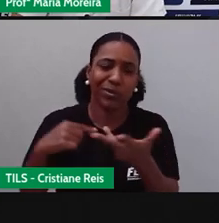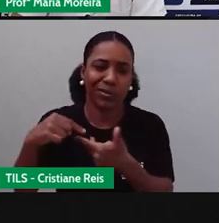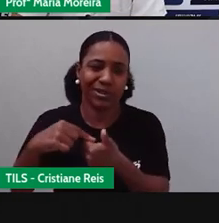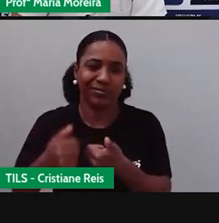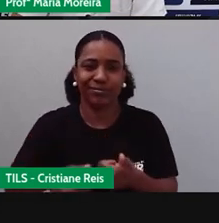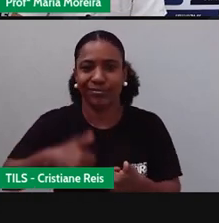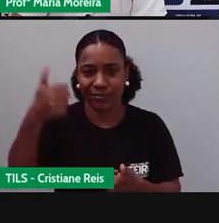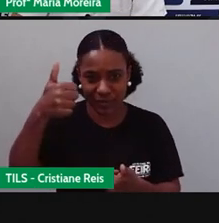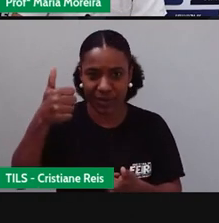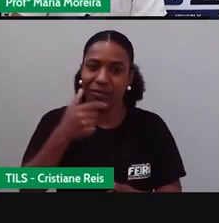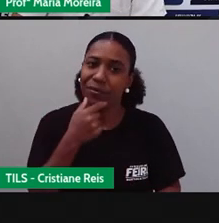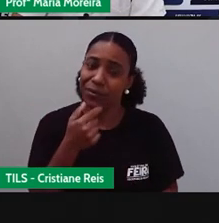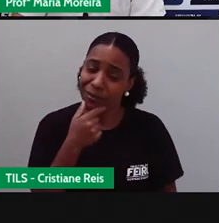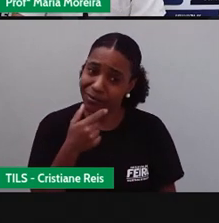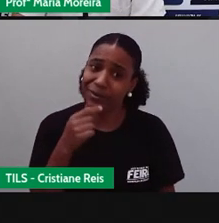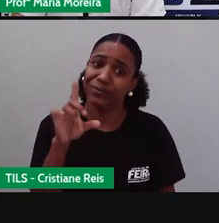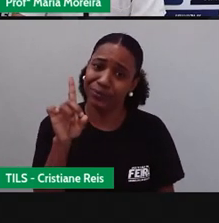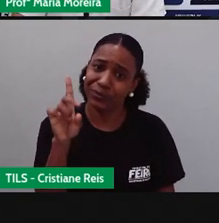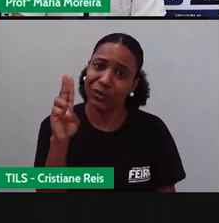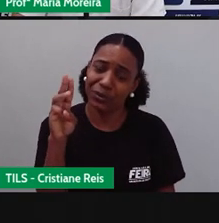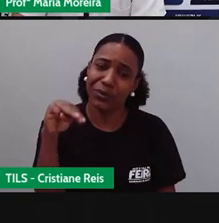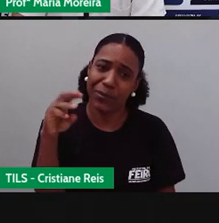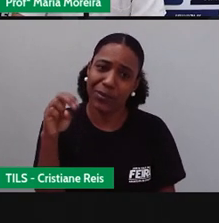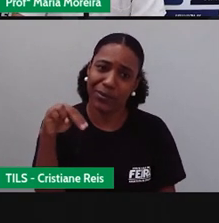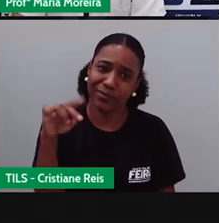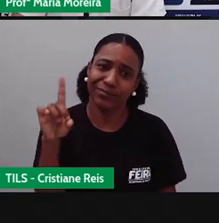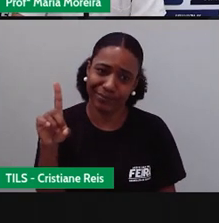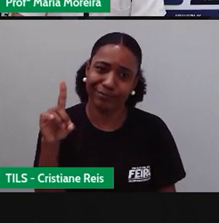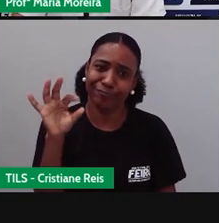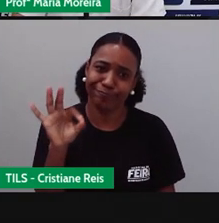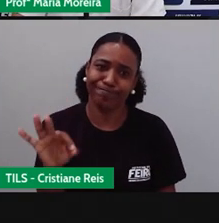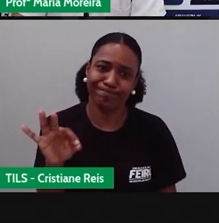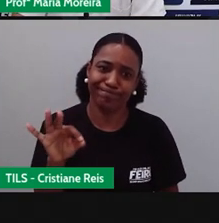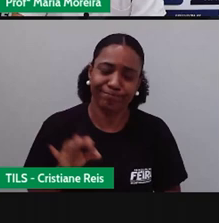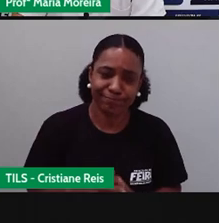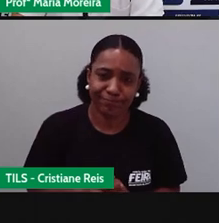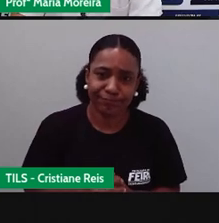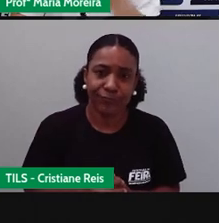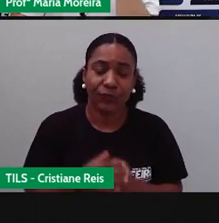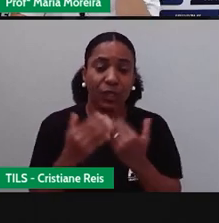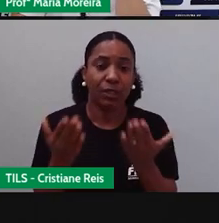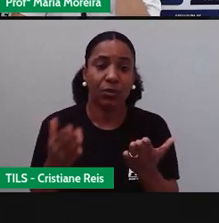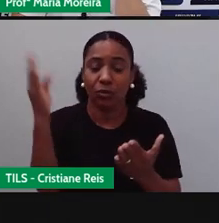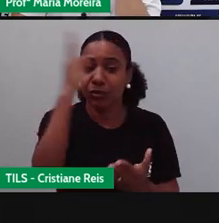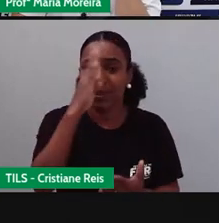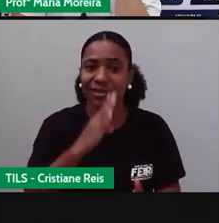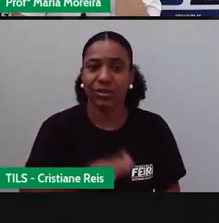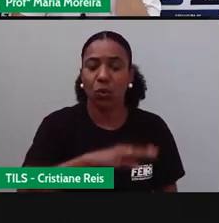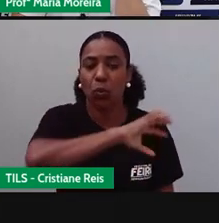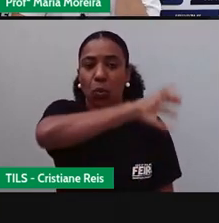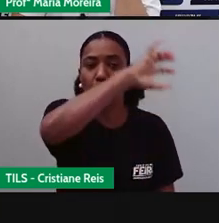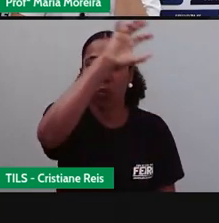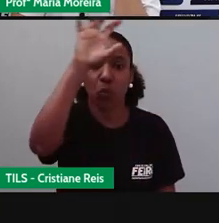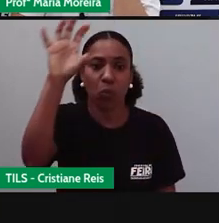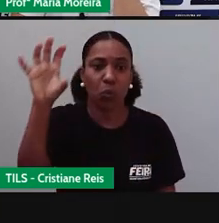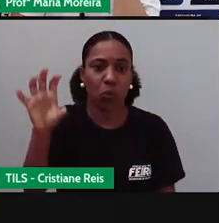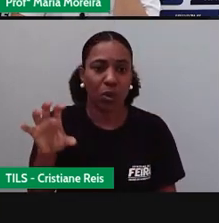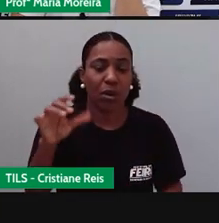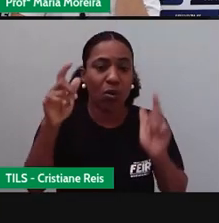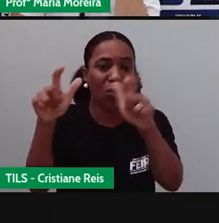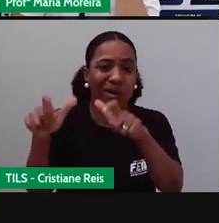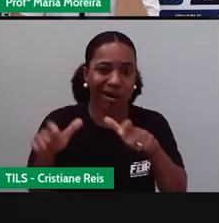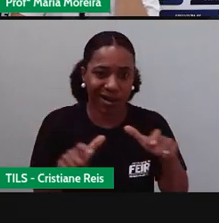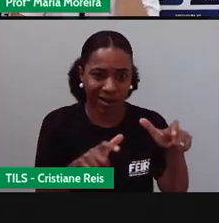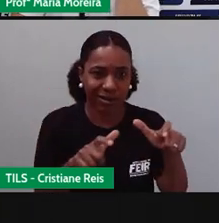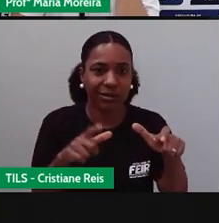Santos Dumont tinha razão. No Brasil, muitas regiões são atendidas pelo SAMU, né,